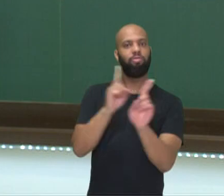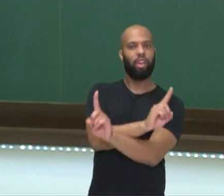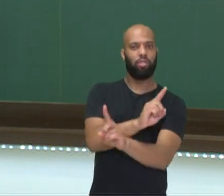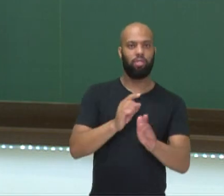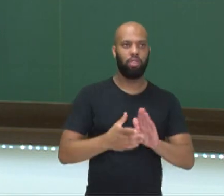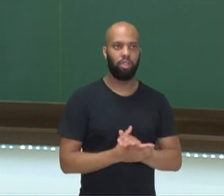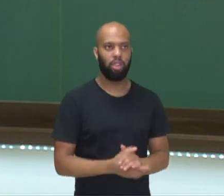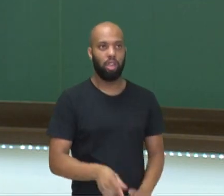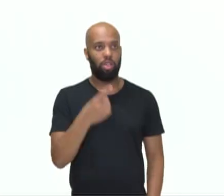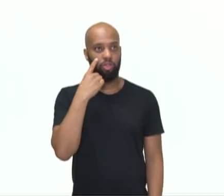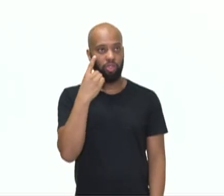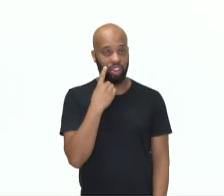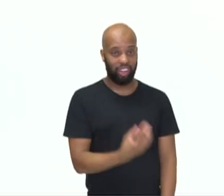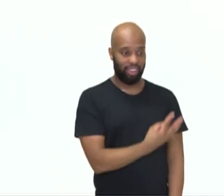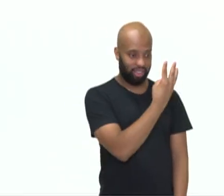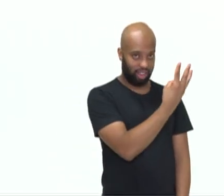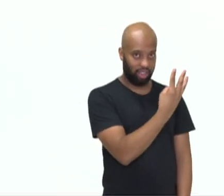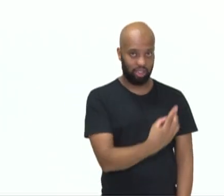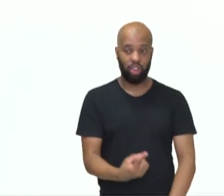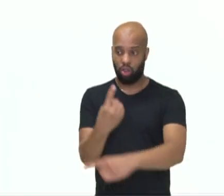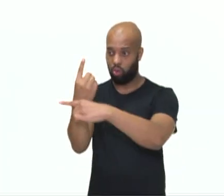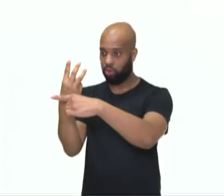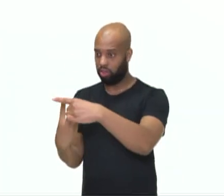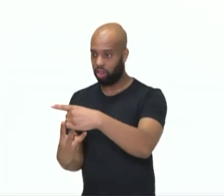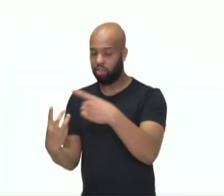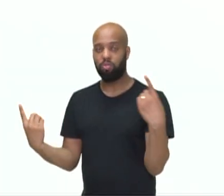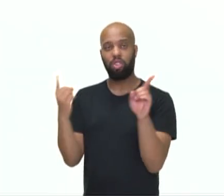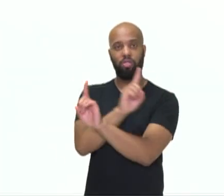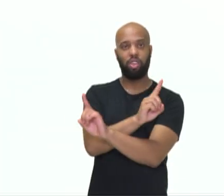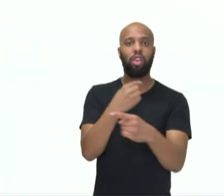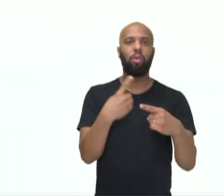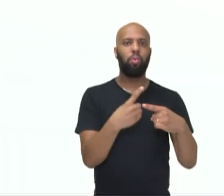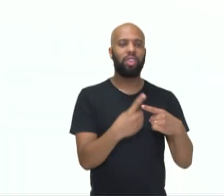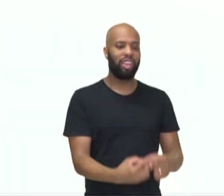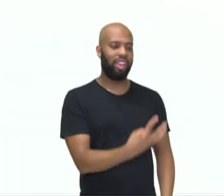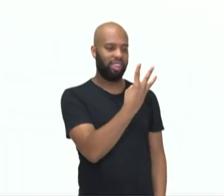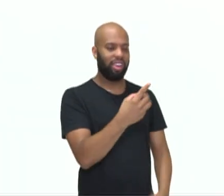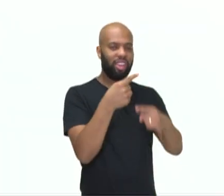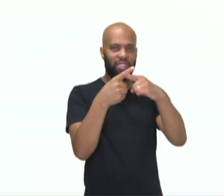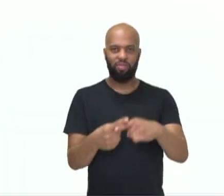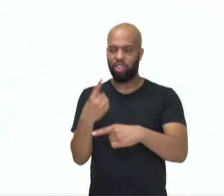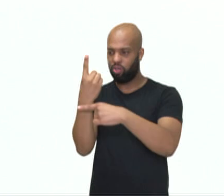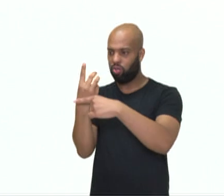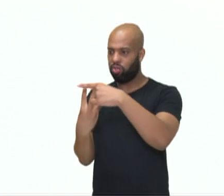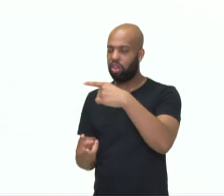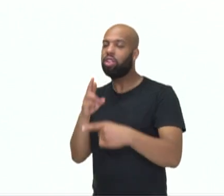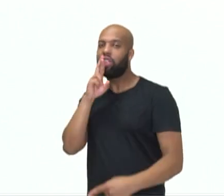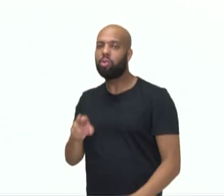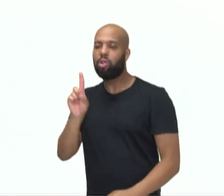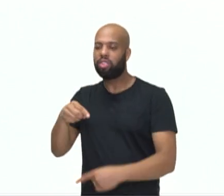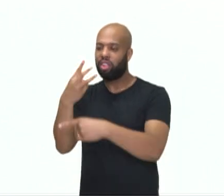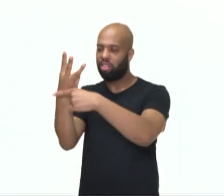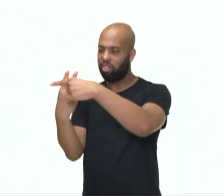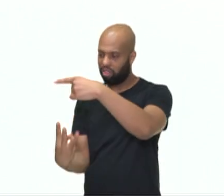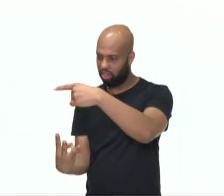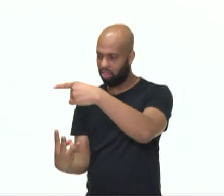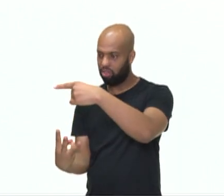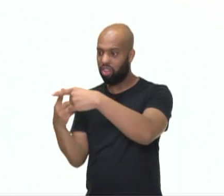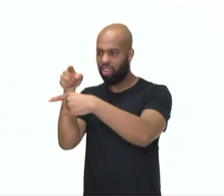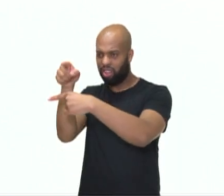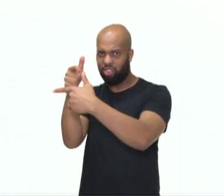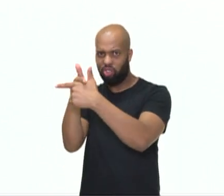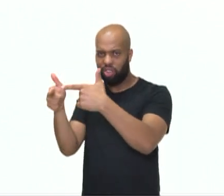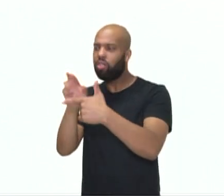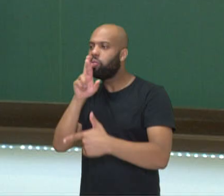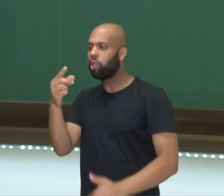Então, olha lá. O 3 e 1 terço são inversos. Por quê? Porque 3 vezes 1 terço é 3 terços. E 3 terços é 1.